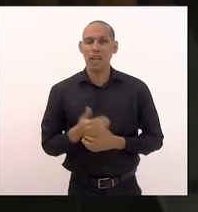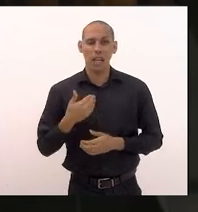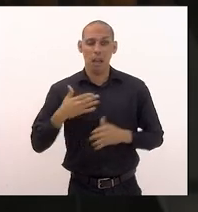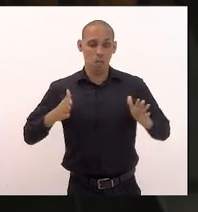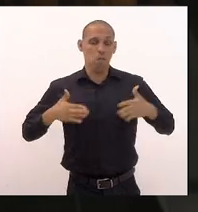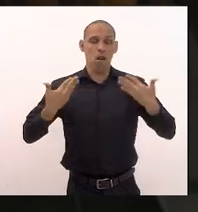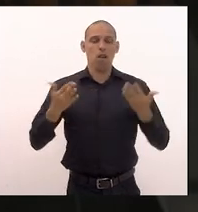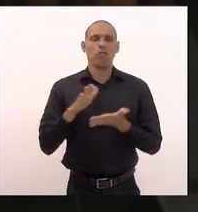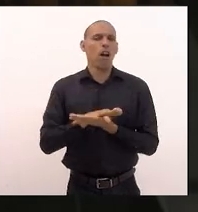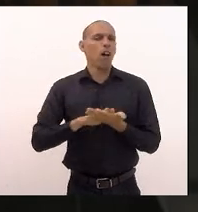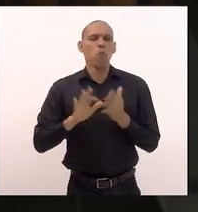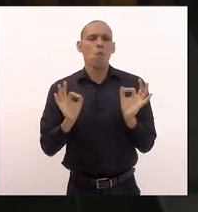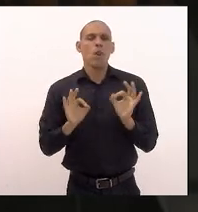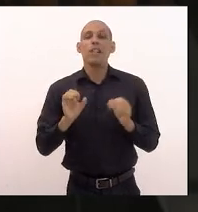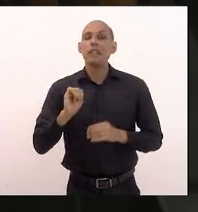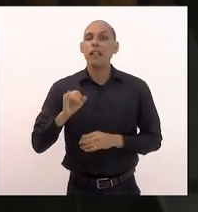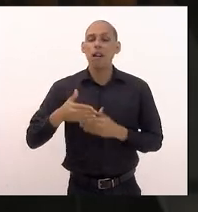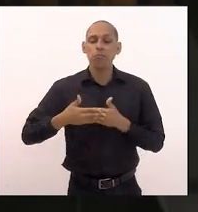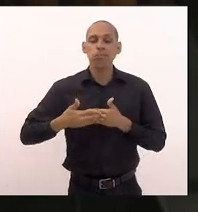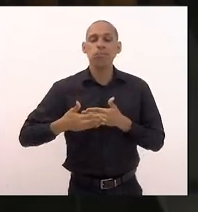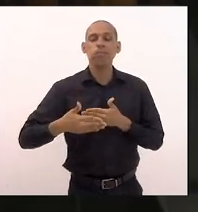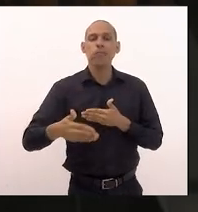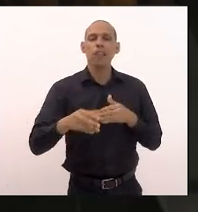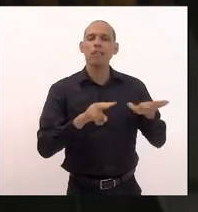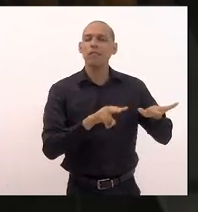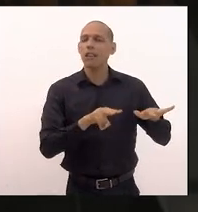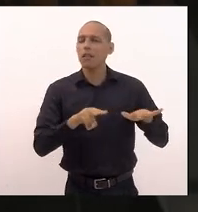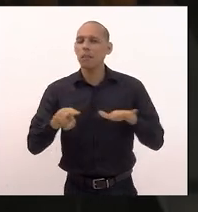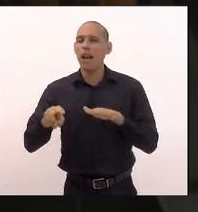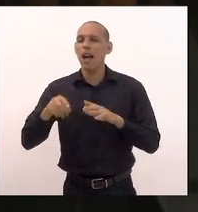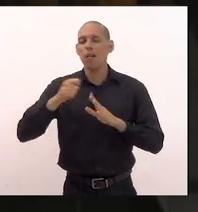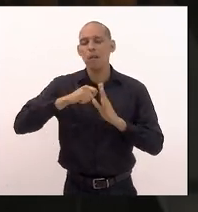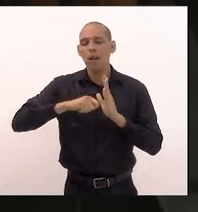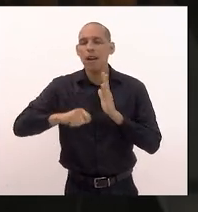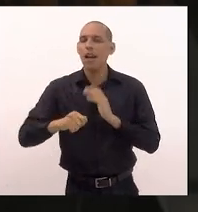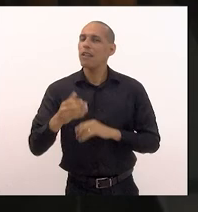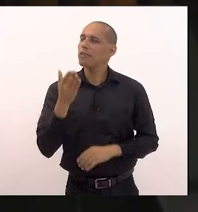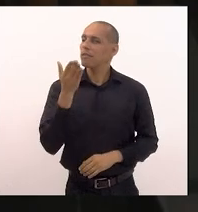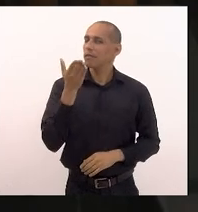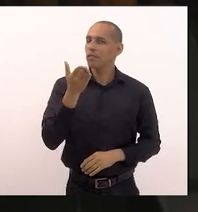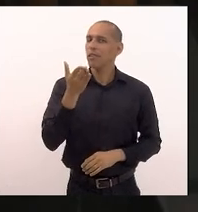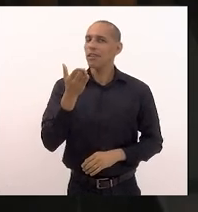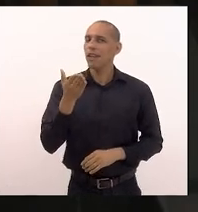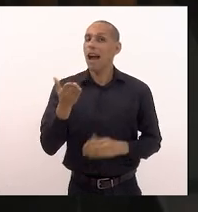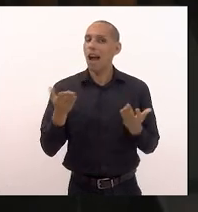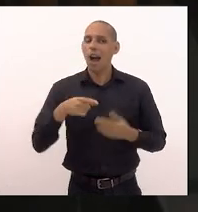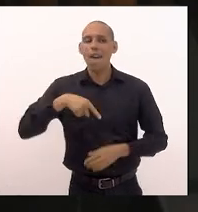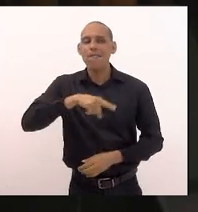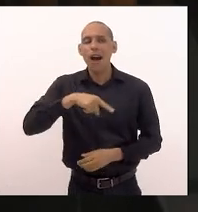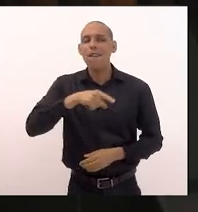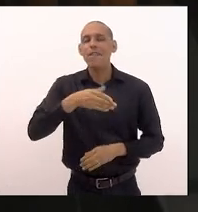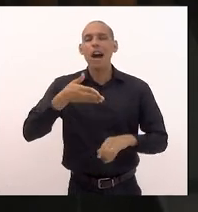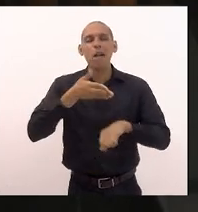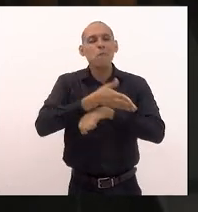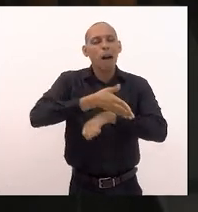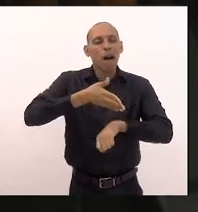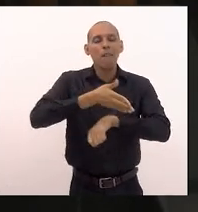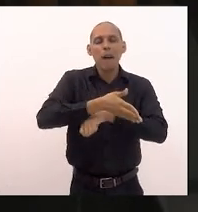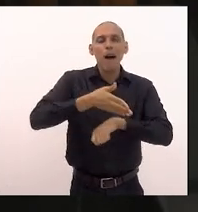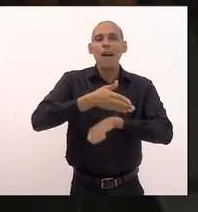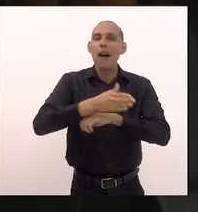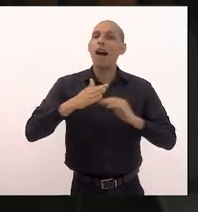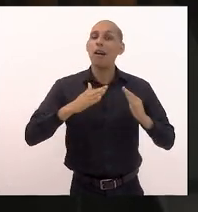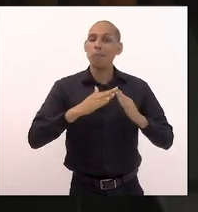surpresa se nos próximas semanas nos próximos meses o senhor passar a ser um frequentador dos